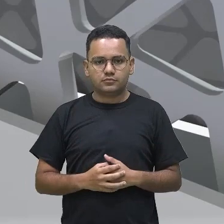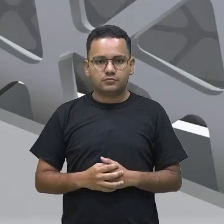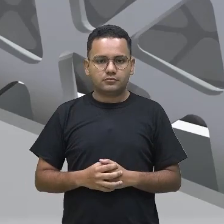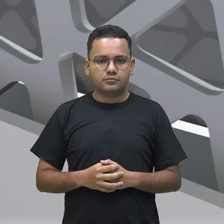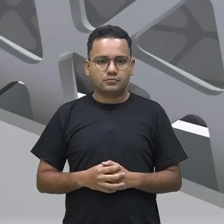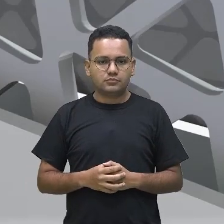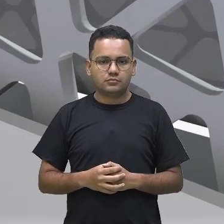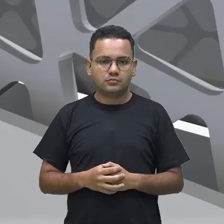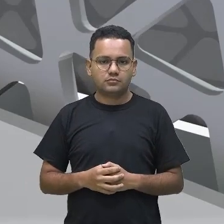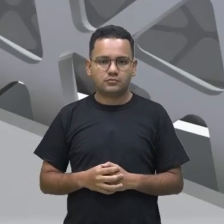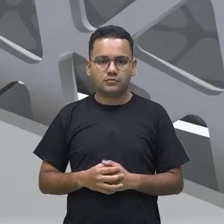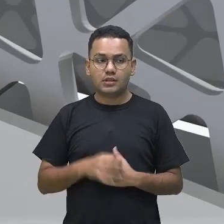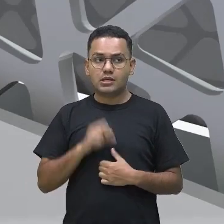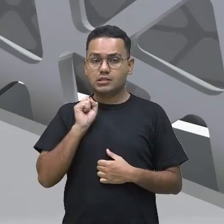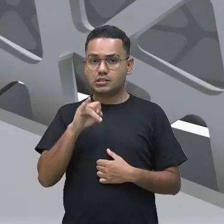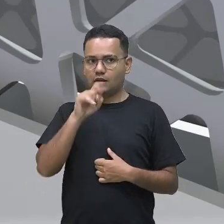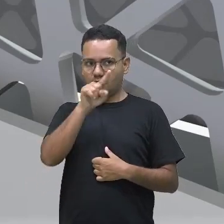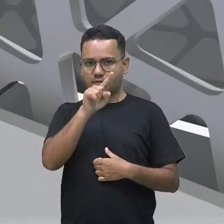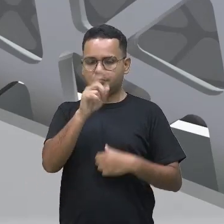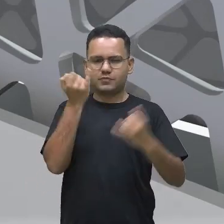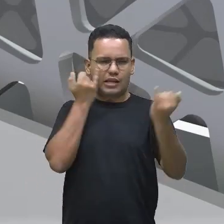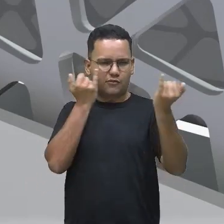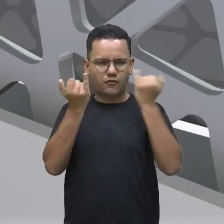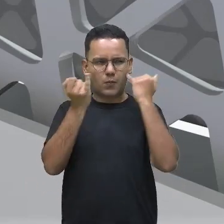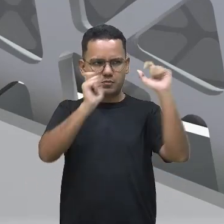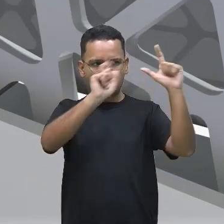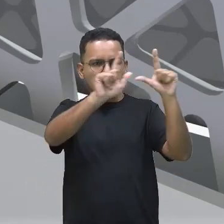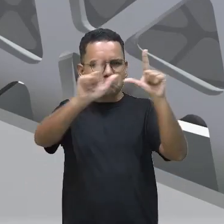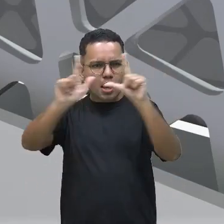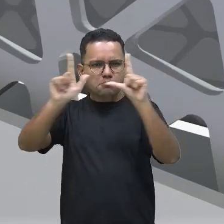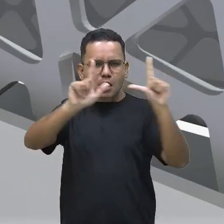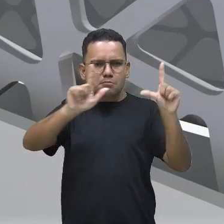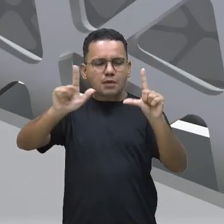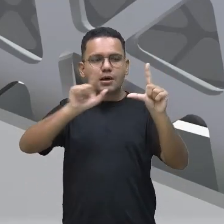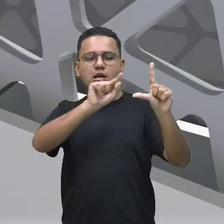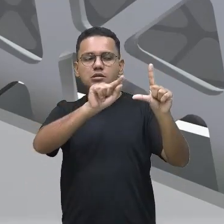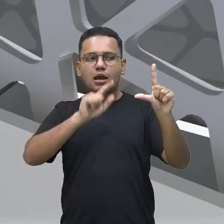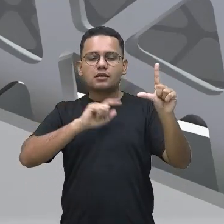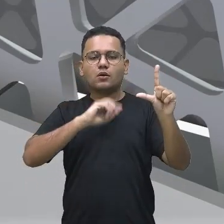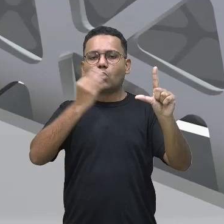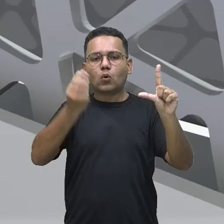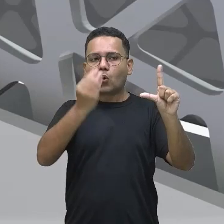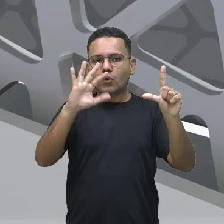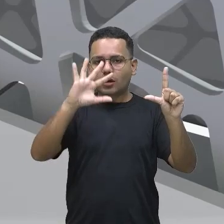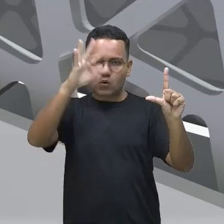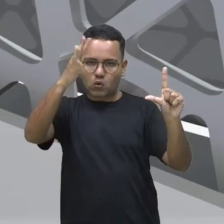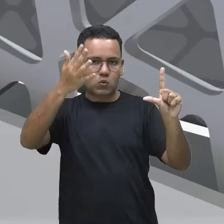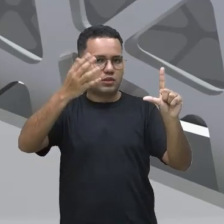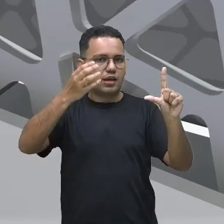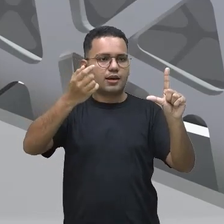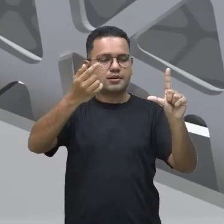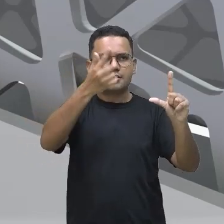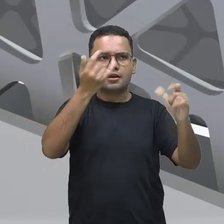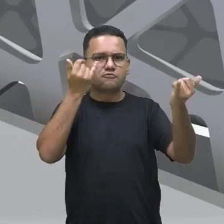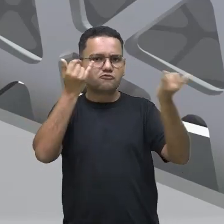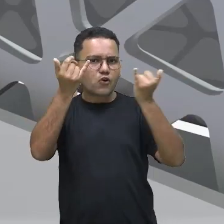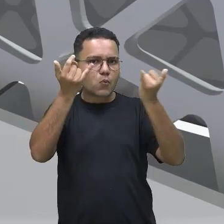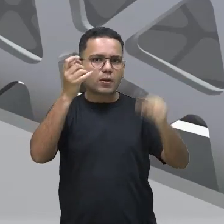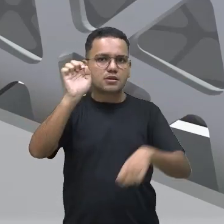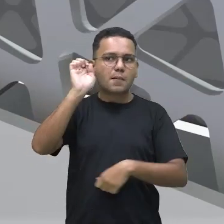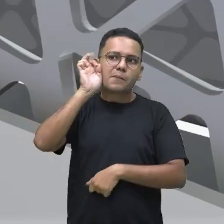Ele tá gritando, vai ser uma forma de balão, se ele está pensando, já tem outro